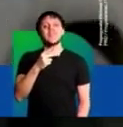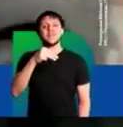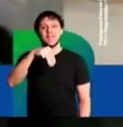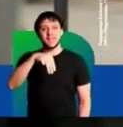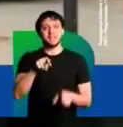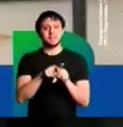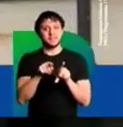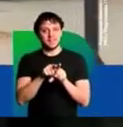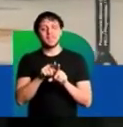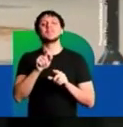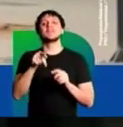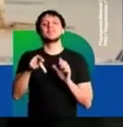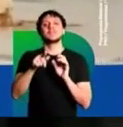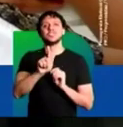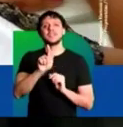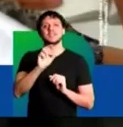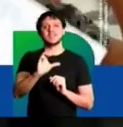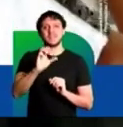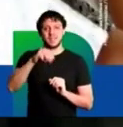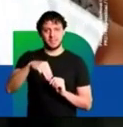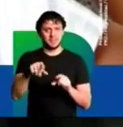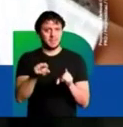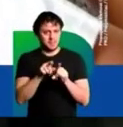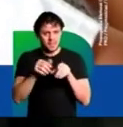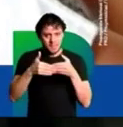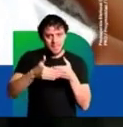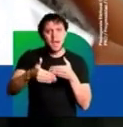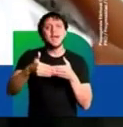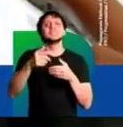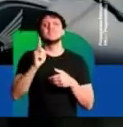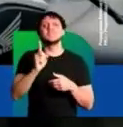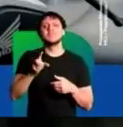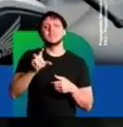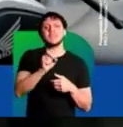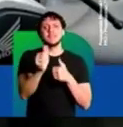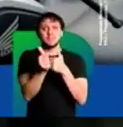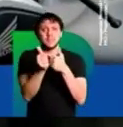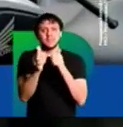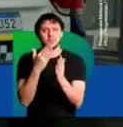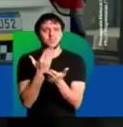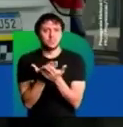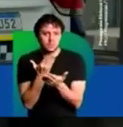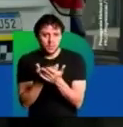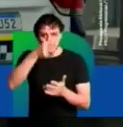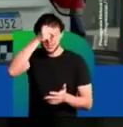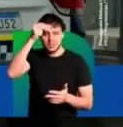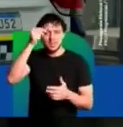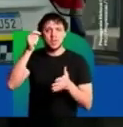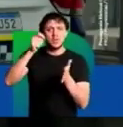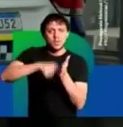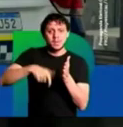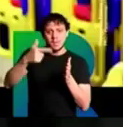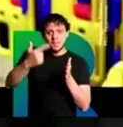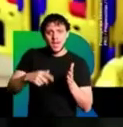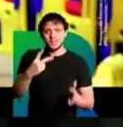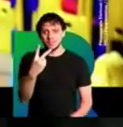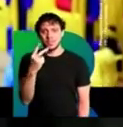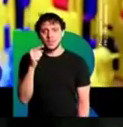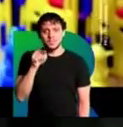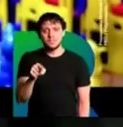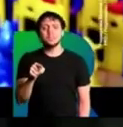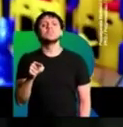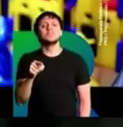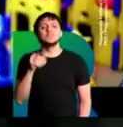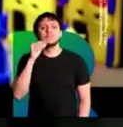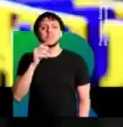civil metropolitana. Vai colocar mais mil e quinhentas próximas das escolas municipais. E contratar dois mil novos GCNs. Nossa